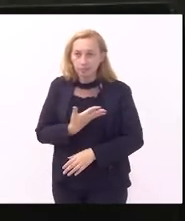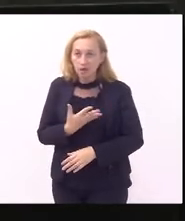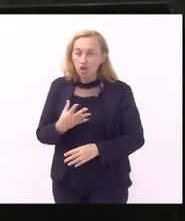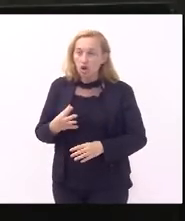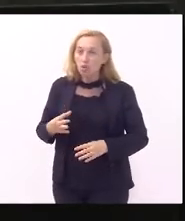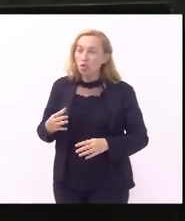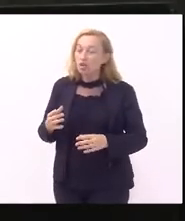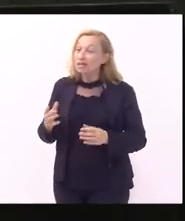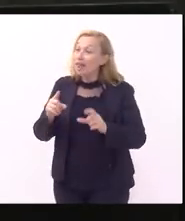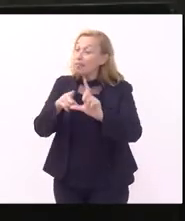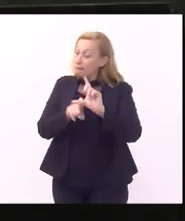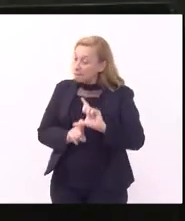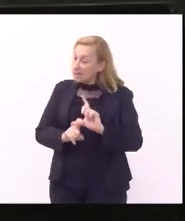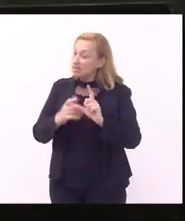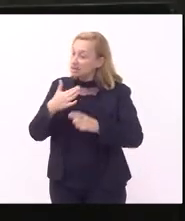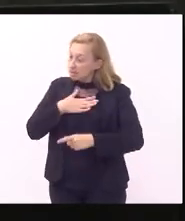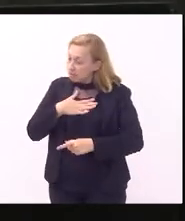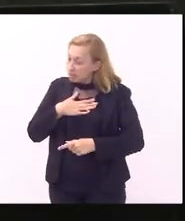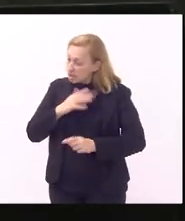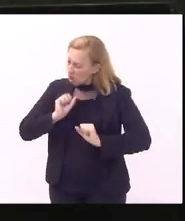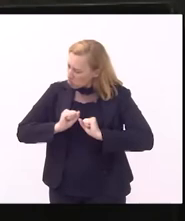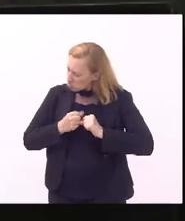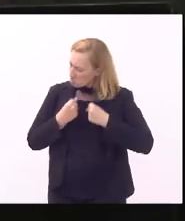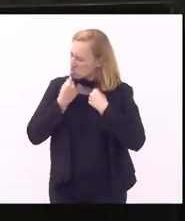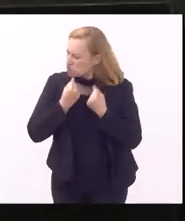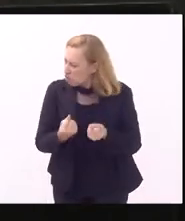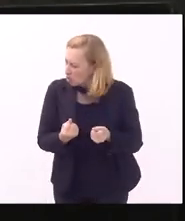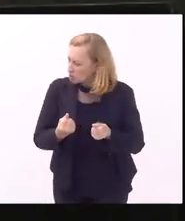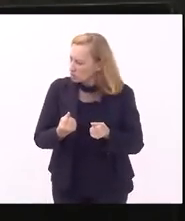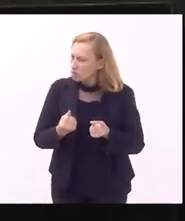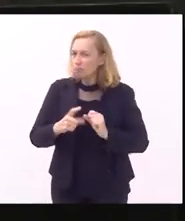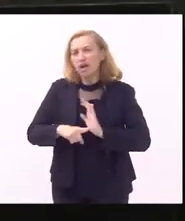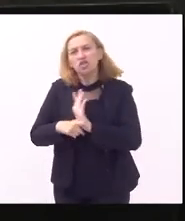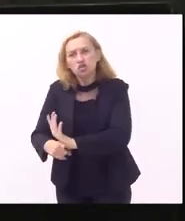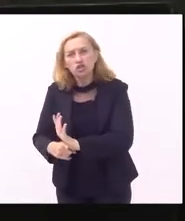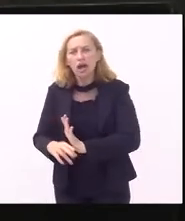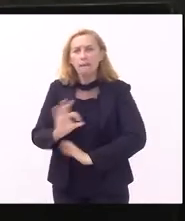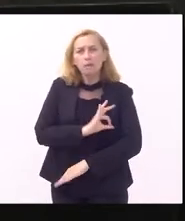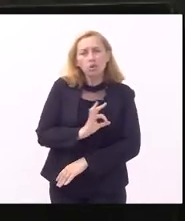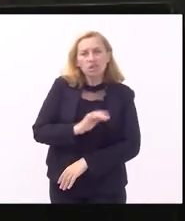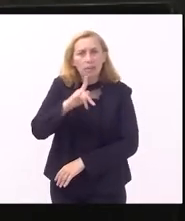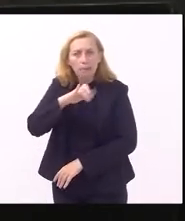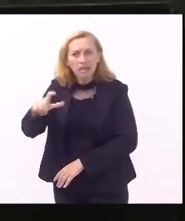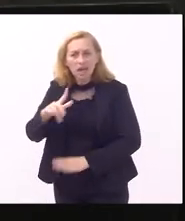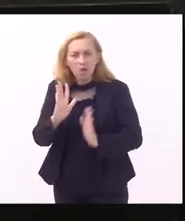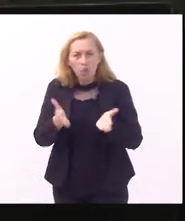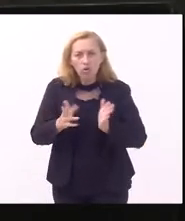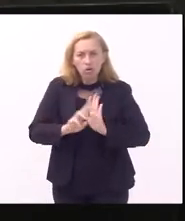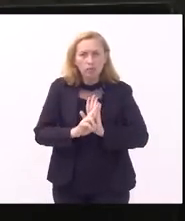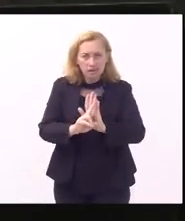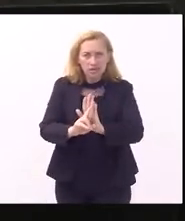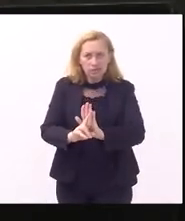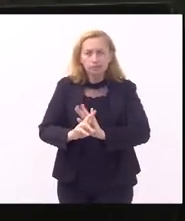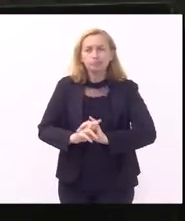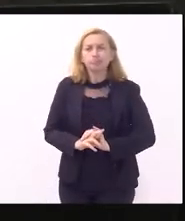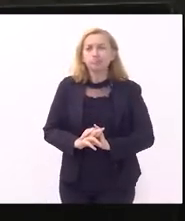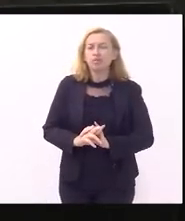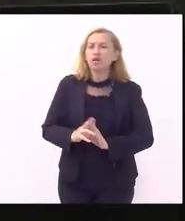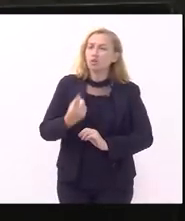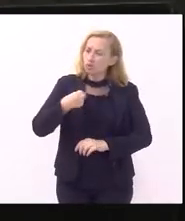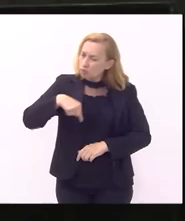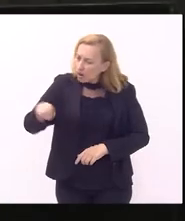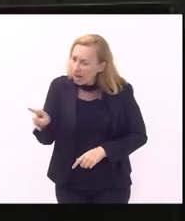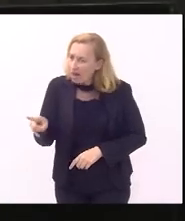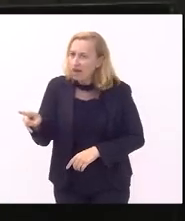todo dia o meu sangue para valorizar a Polícia Penal a Polícia Penal antes não tinha uma representatividade nós fomos